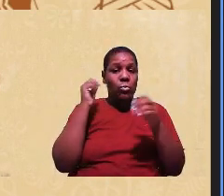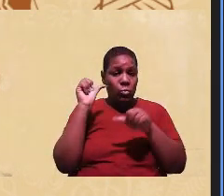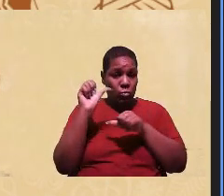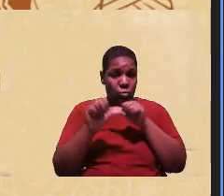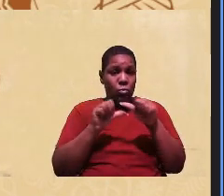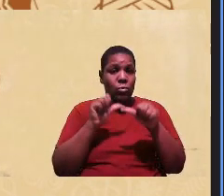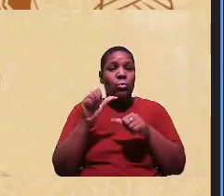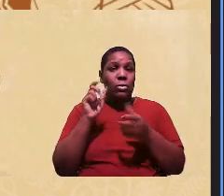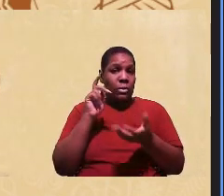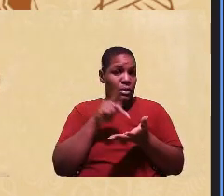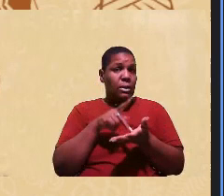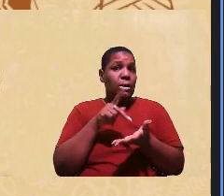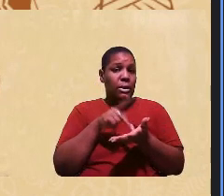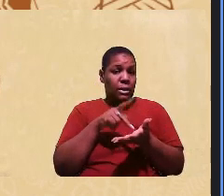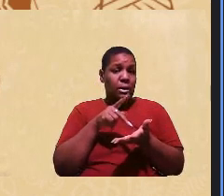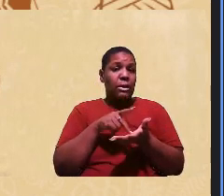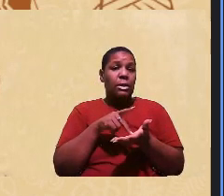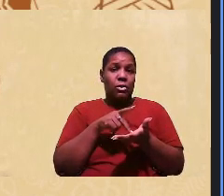realidades